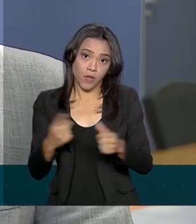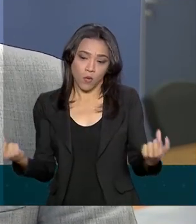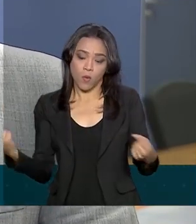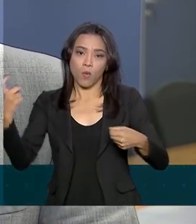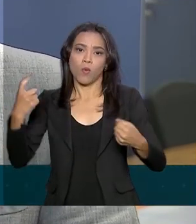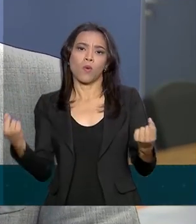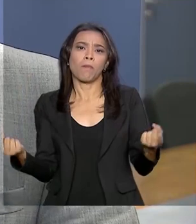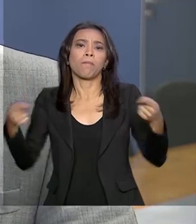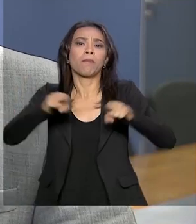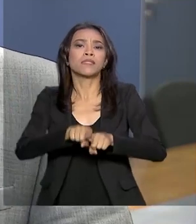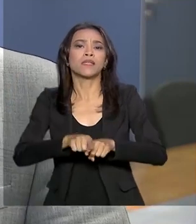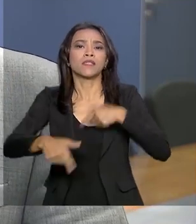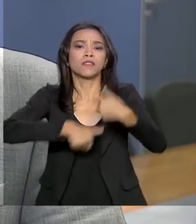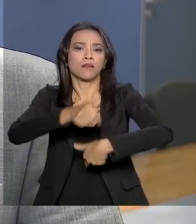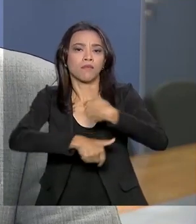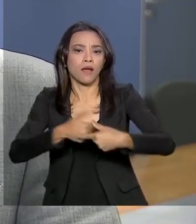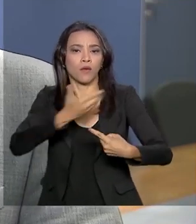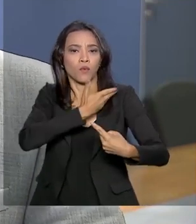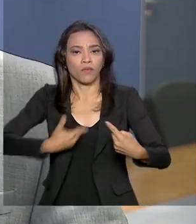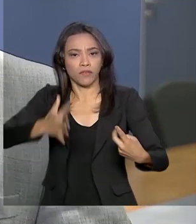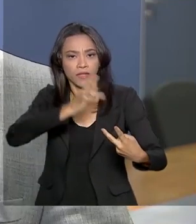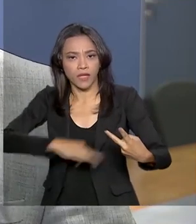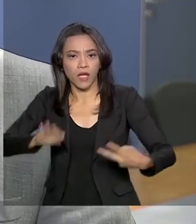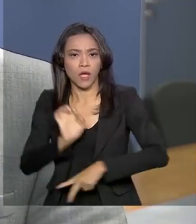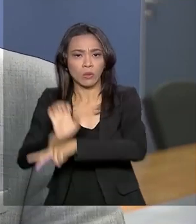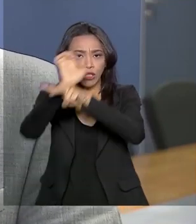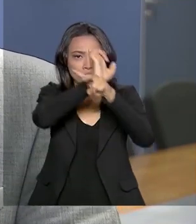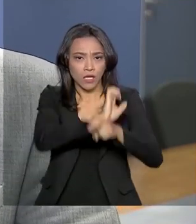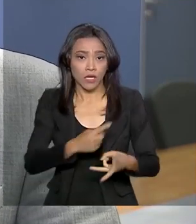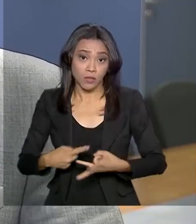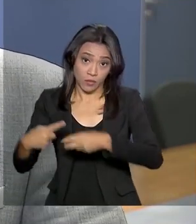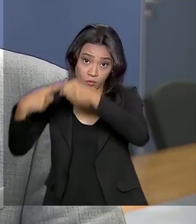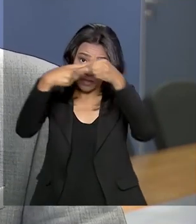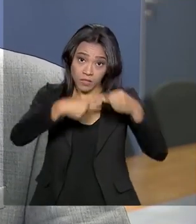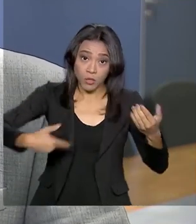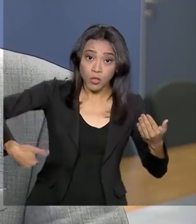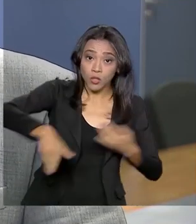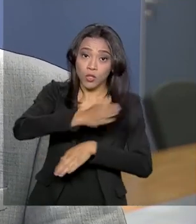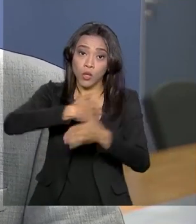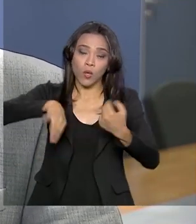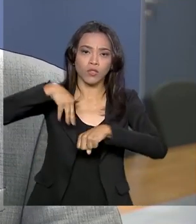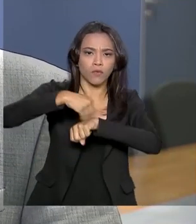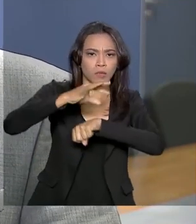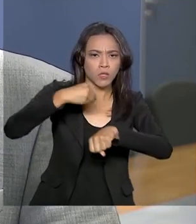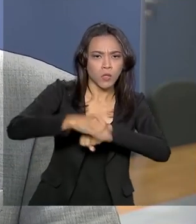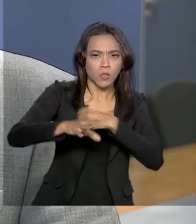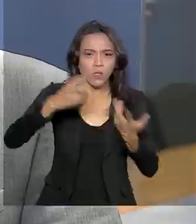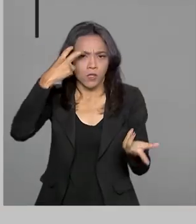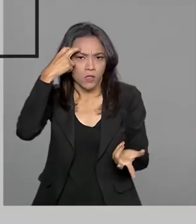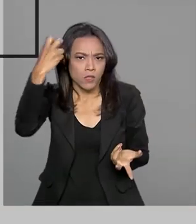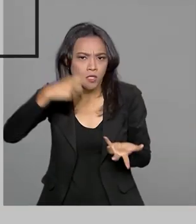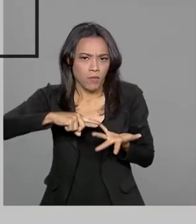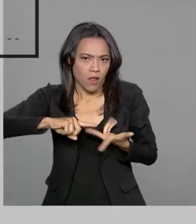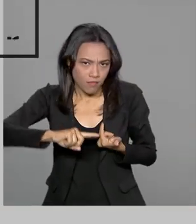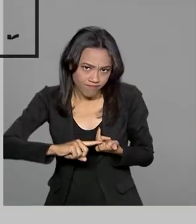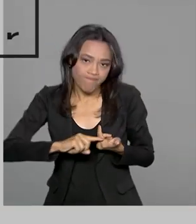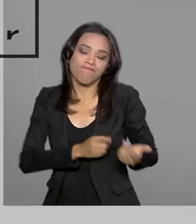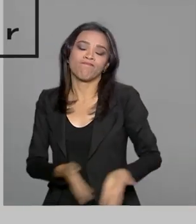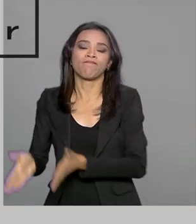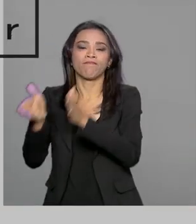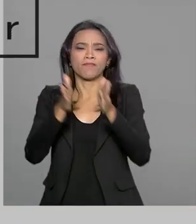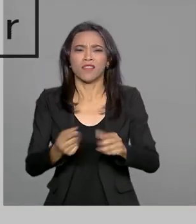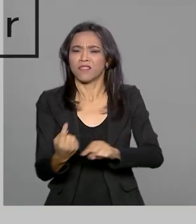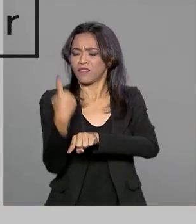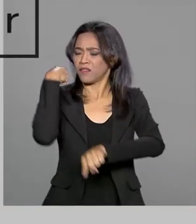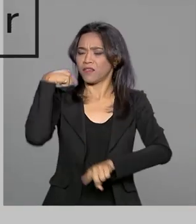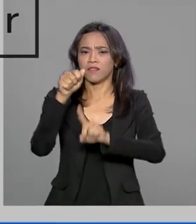Estados e Municípios, nesse trabalho de informação, troca de inteligência e da atuação mesmo dos órgãos de segurança pública. Desde março,